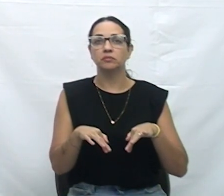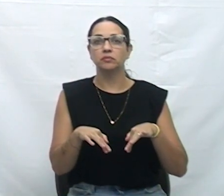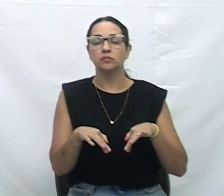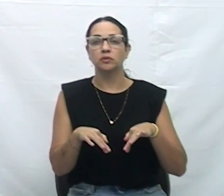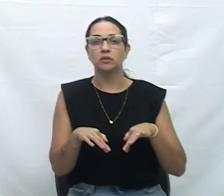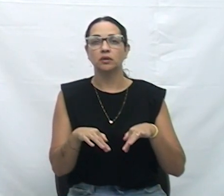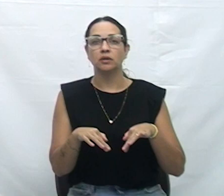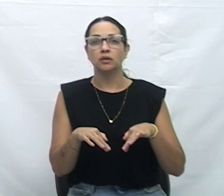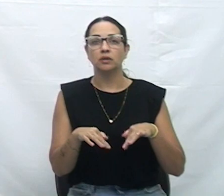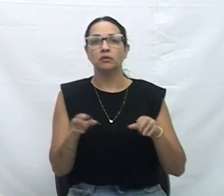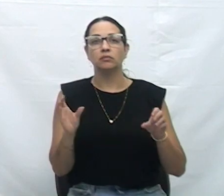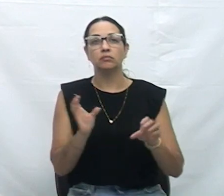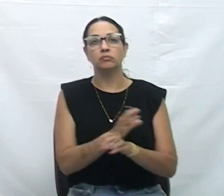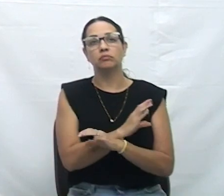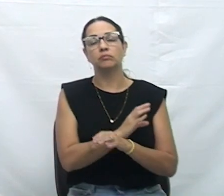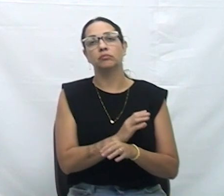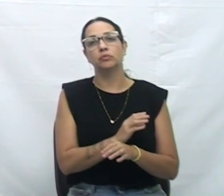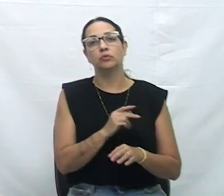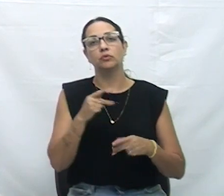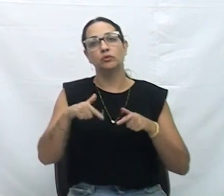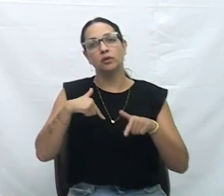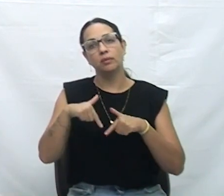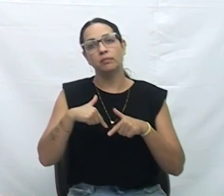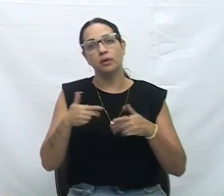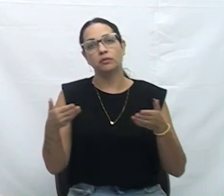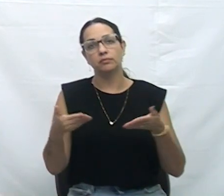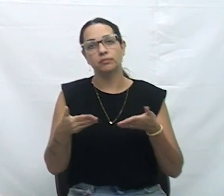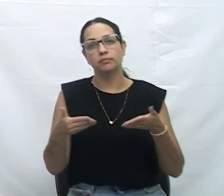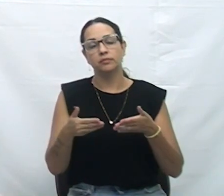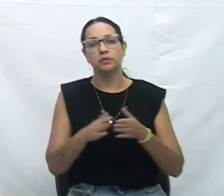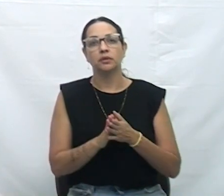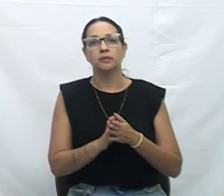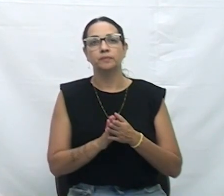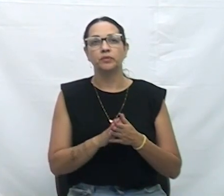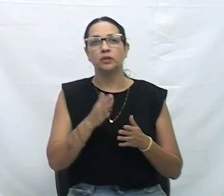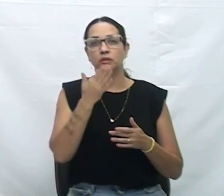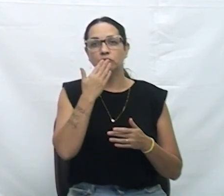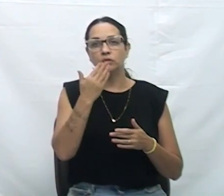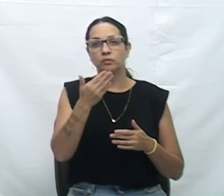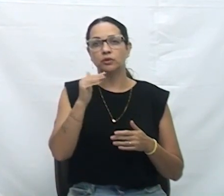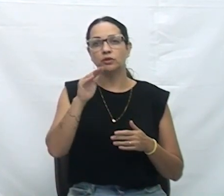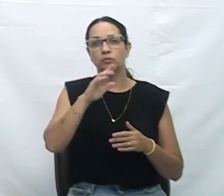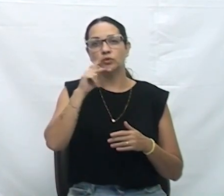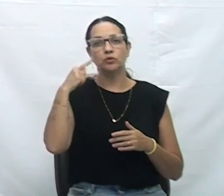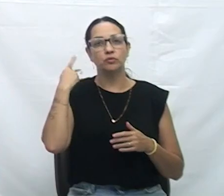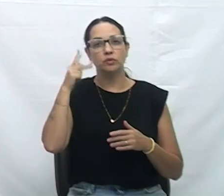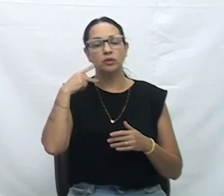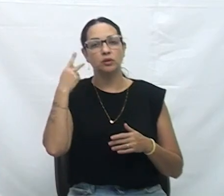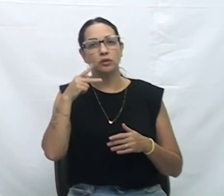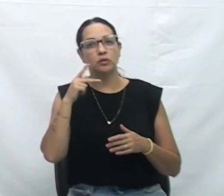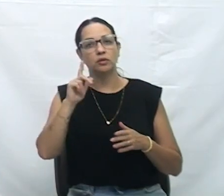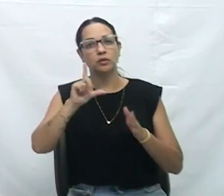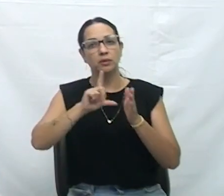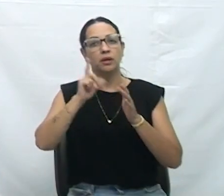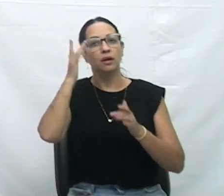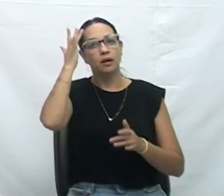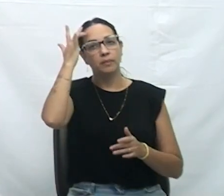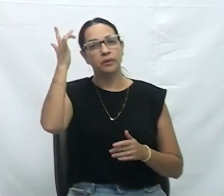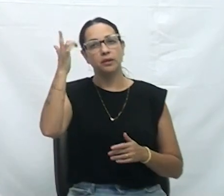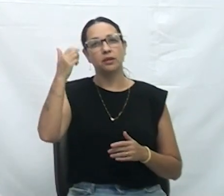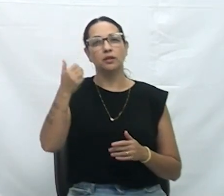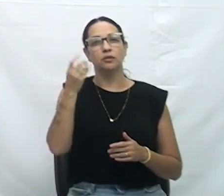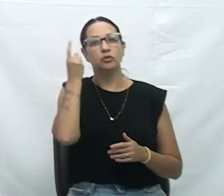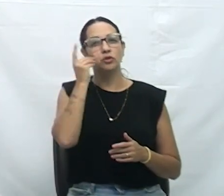encerramos os trabalhos da presença de sessão, convocando os senhores vereadores e senhoras vereadoras para a próxima sessão que ocorrerá amanhã, dia 11 de